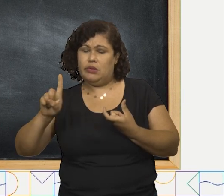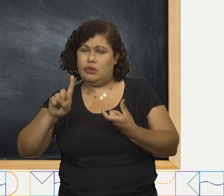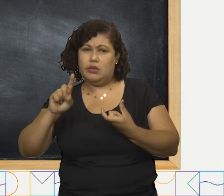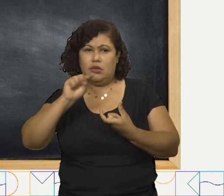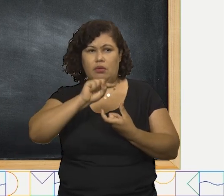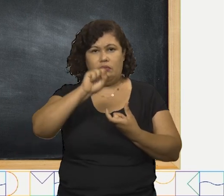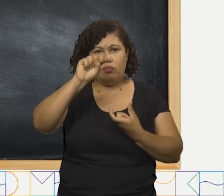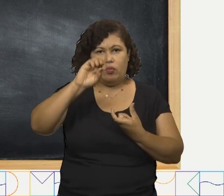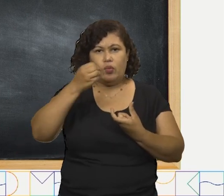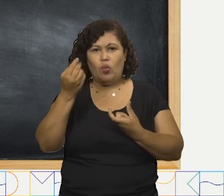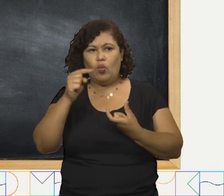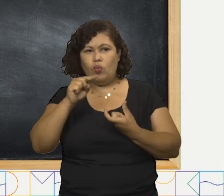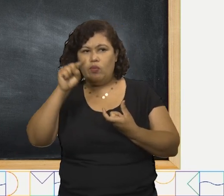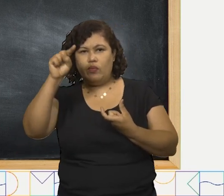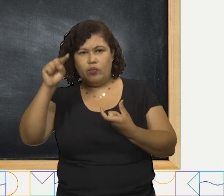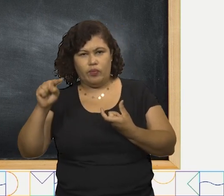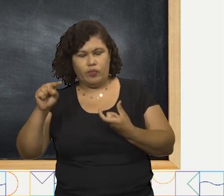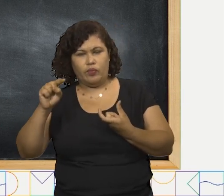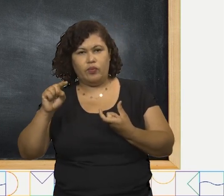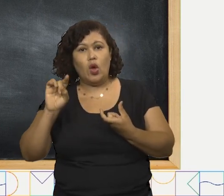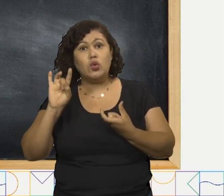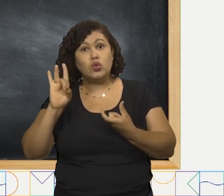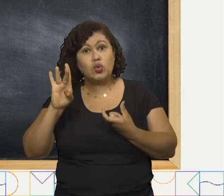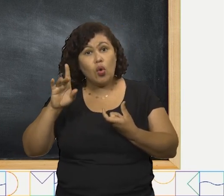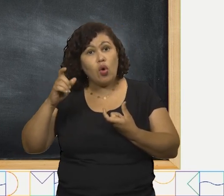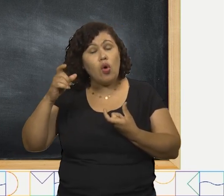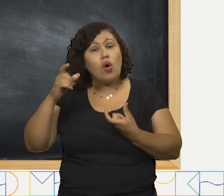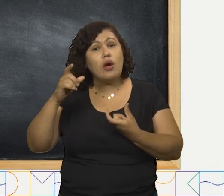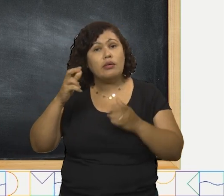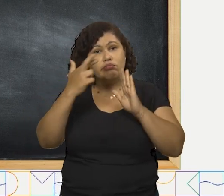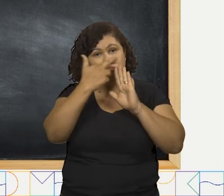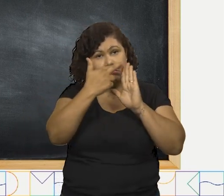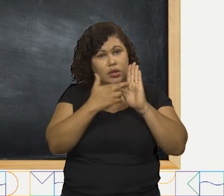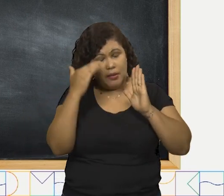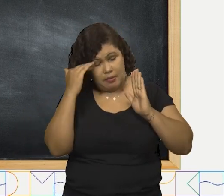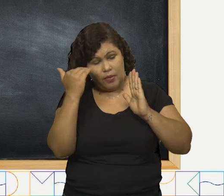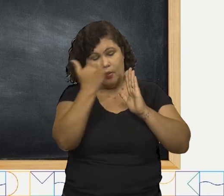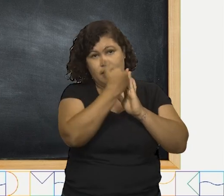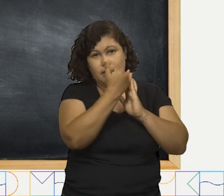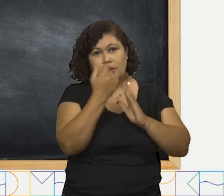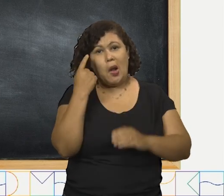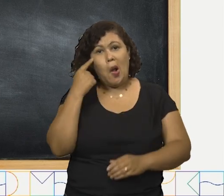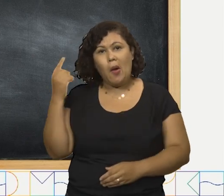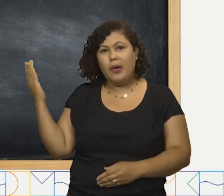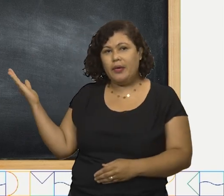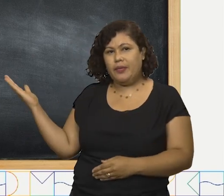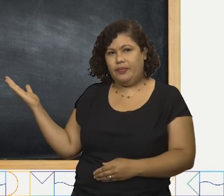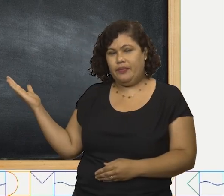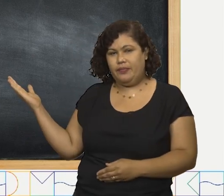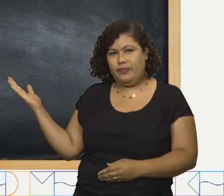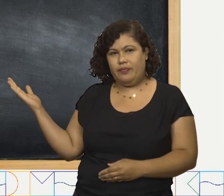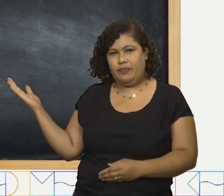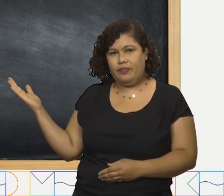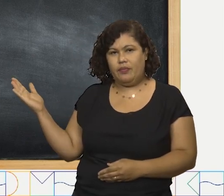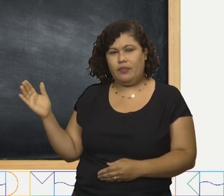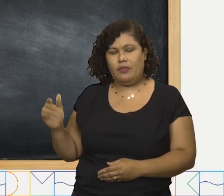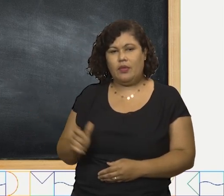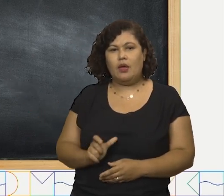gráfico devido a esta regra que acabamos de ver. Olhe, nós temos a palavra